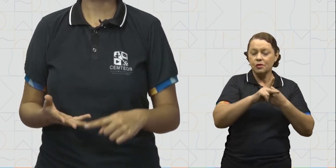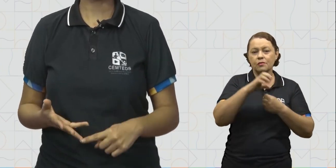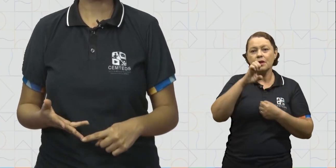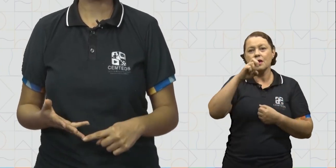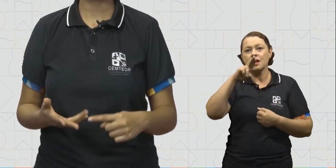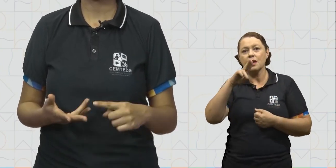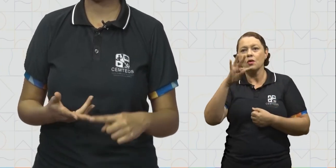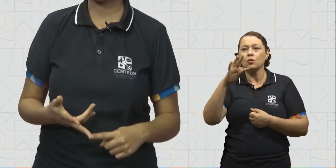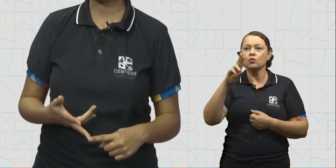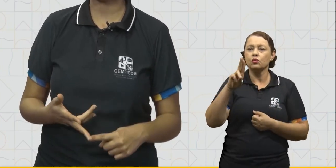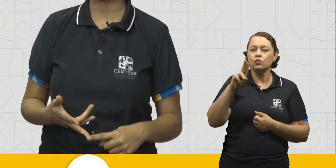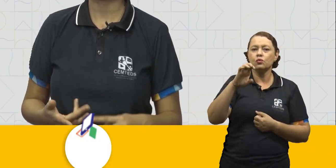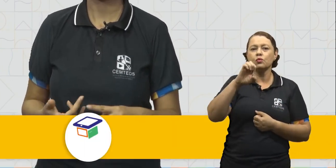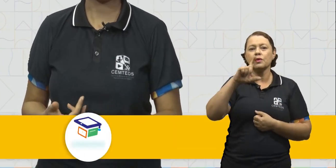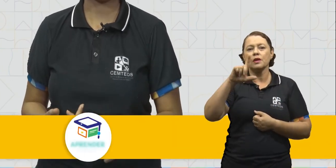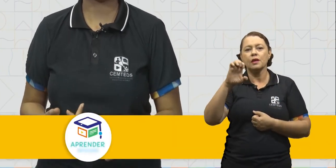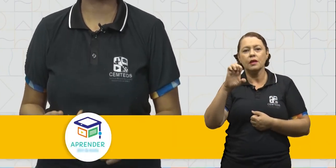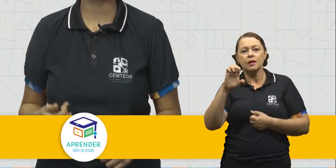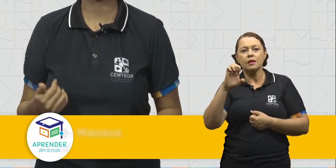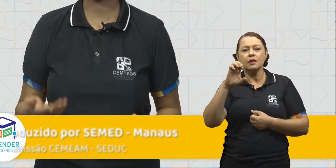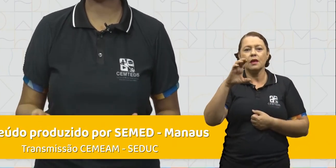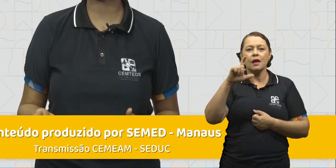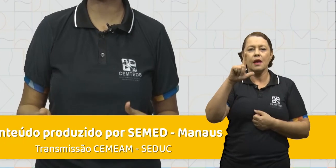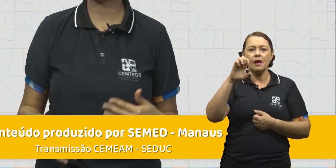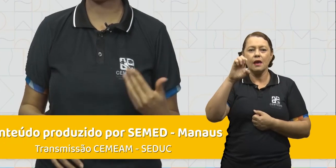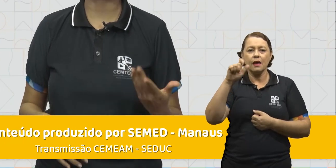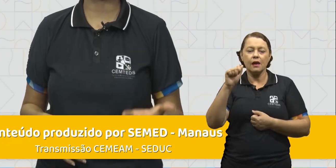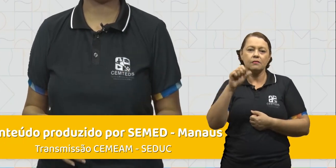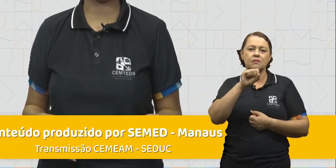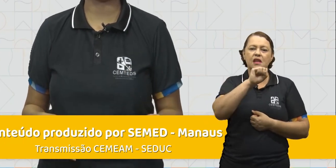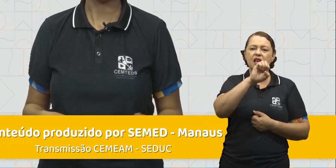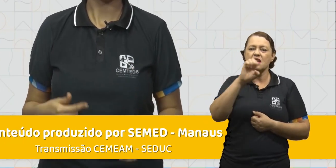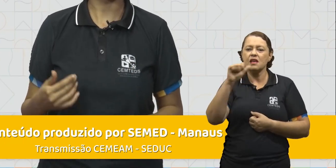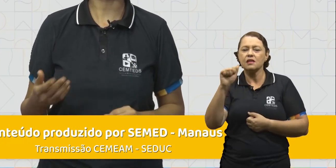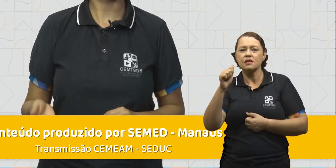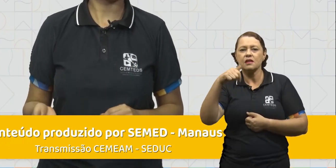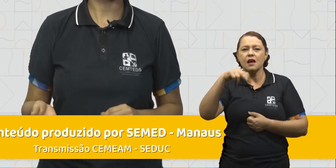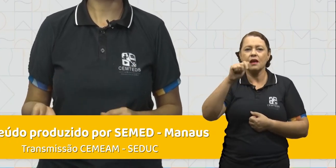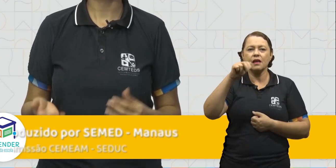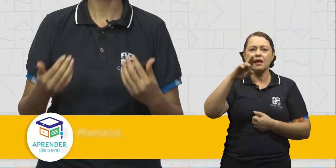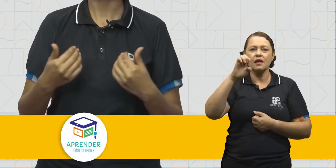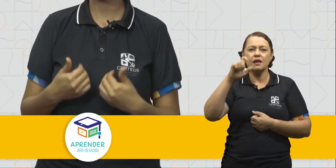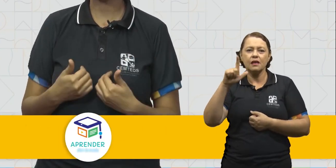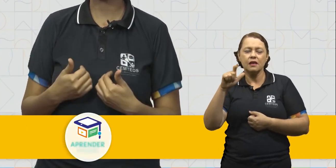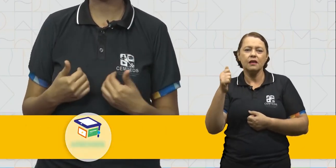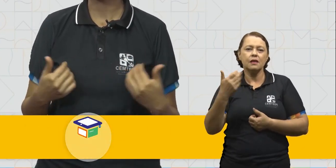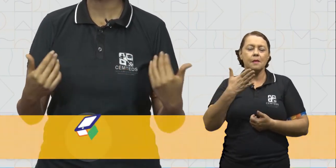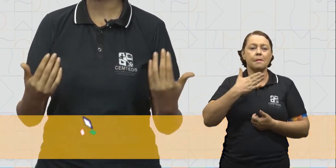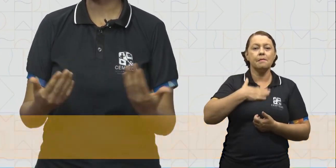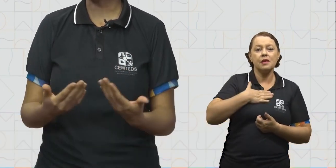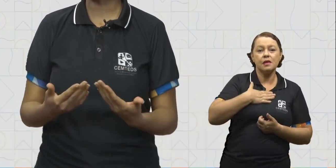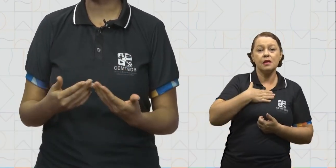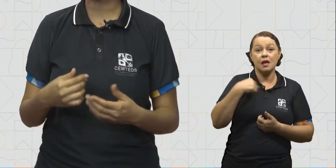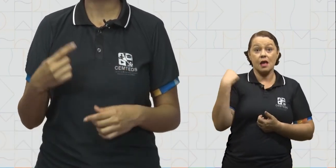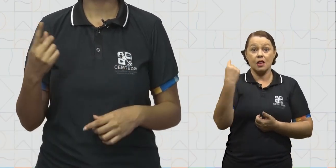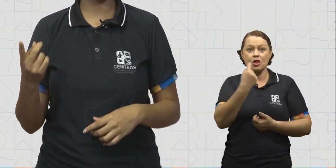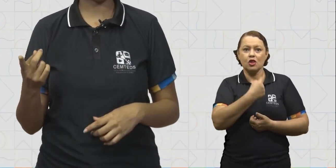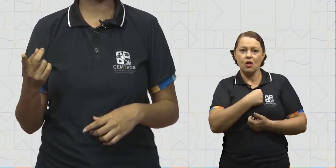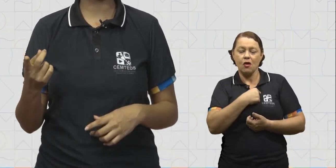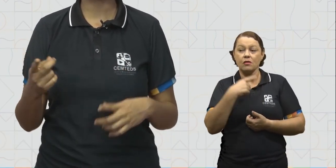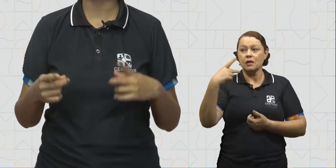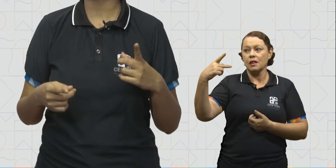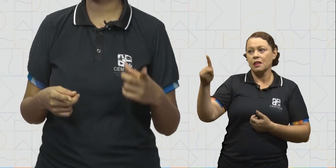eu, tu, ele, ela, esse, aquele, aquela, minha, nosso,